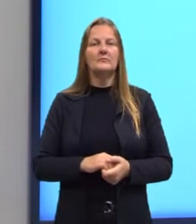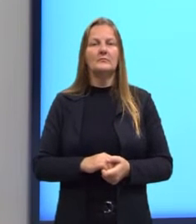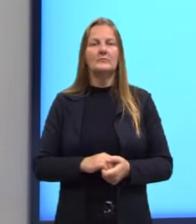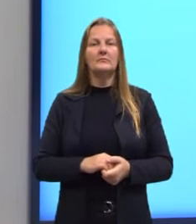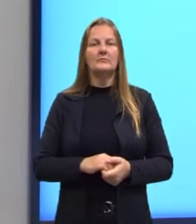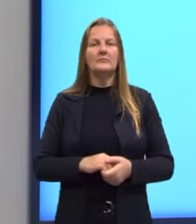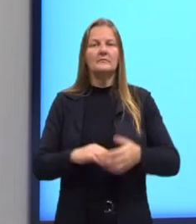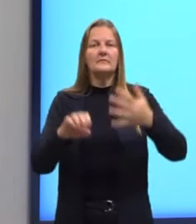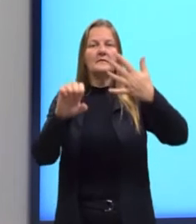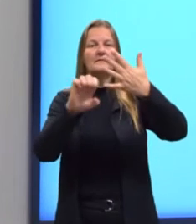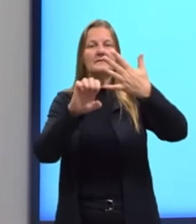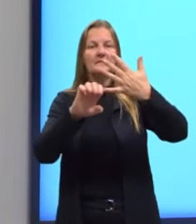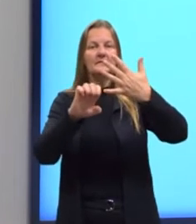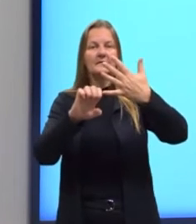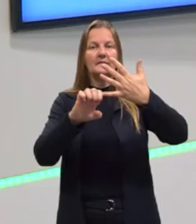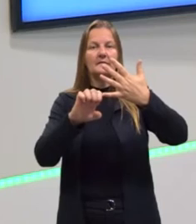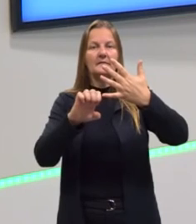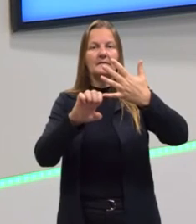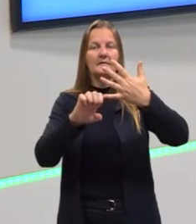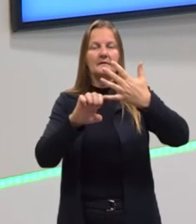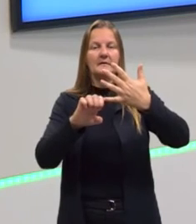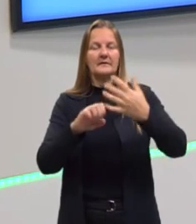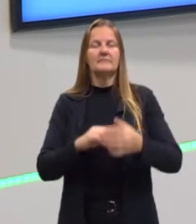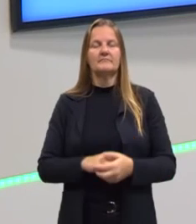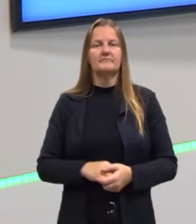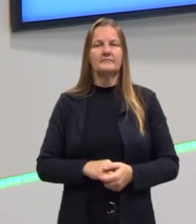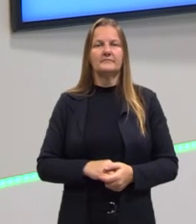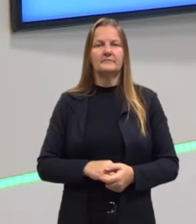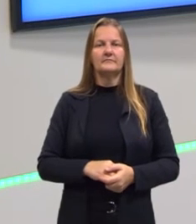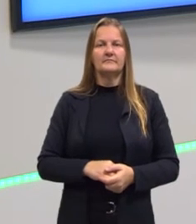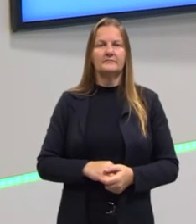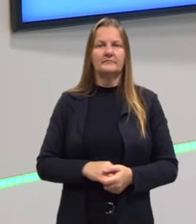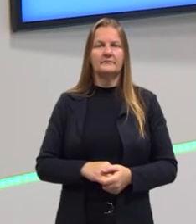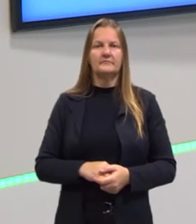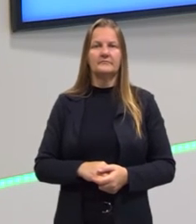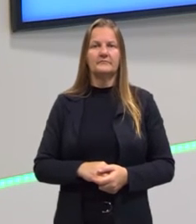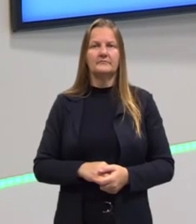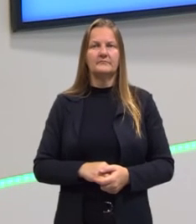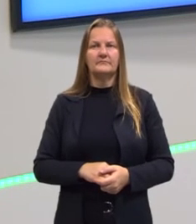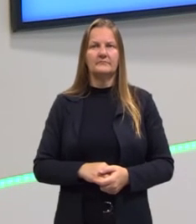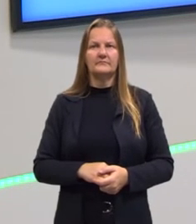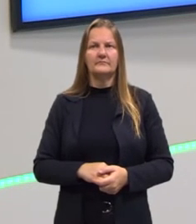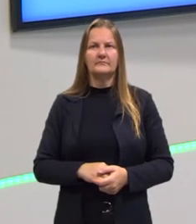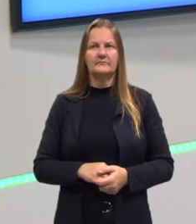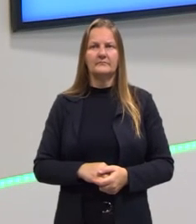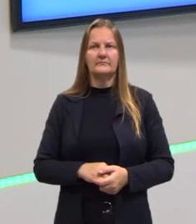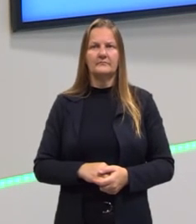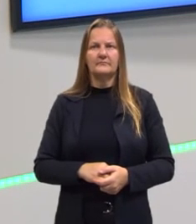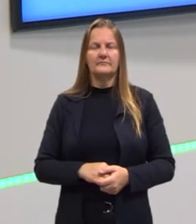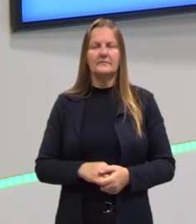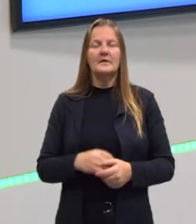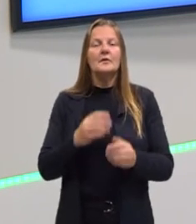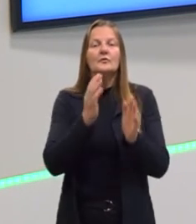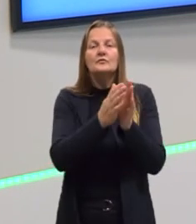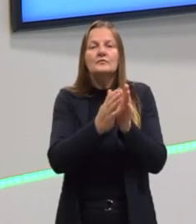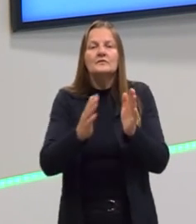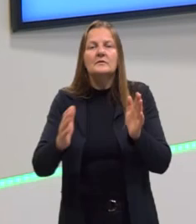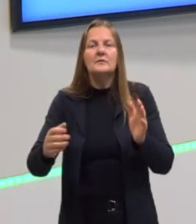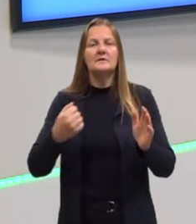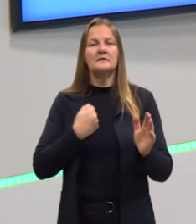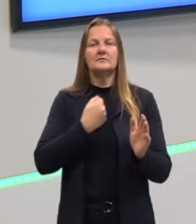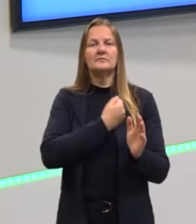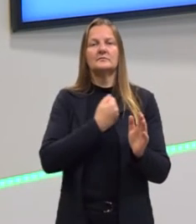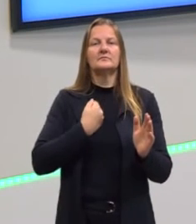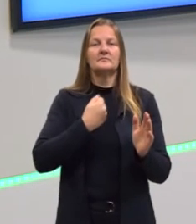então, a letra E. Observem que, nessa questão, nós trabalhamos apenas com a noção de sequência numérica.